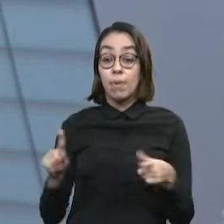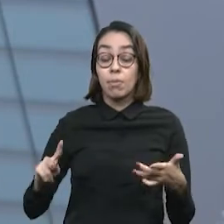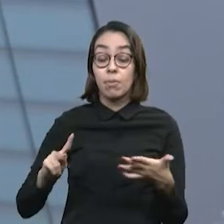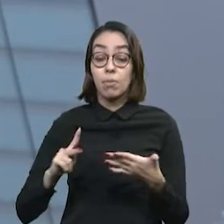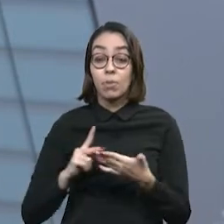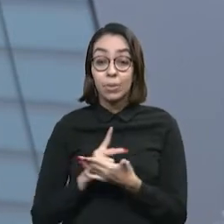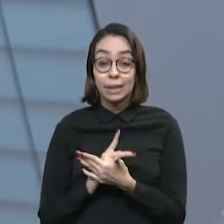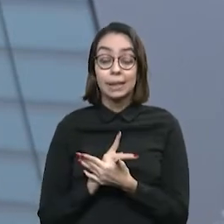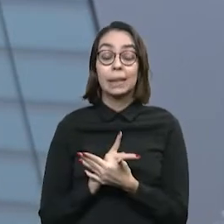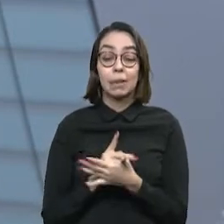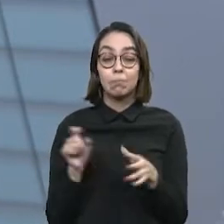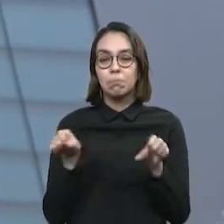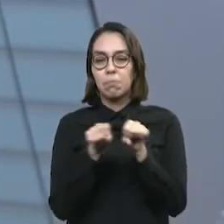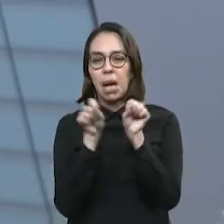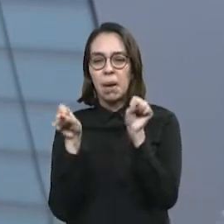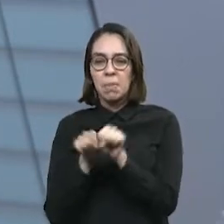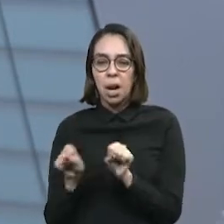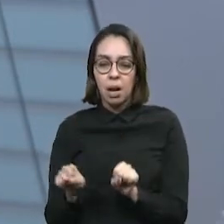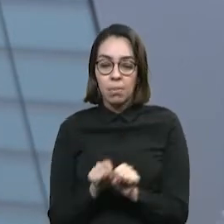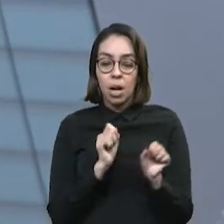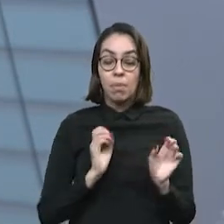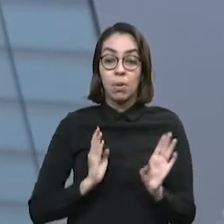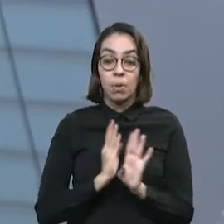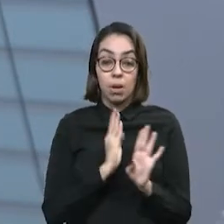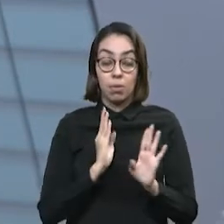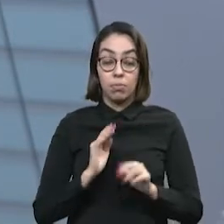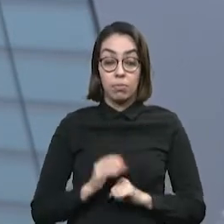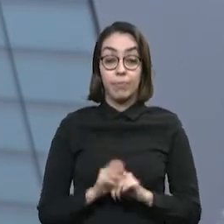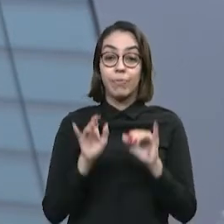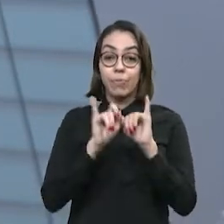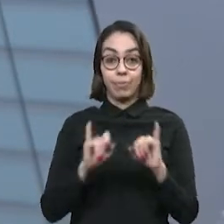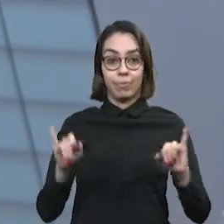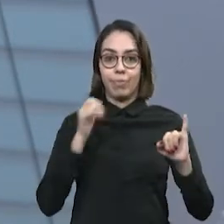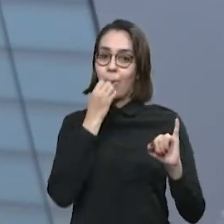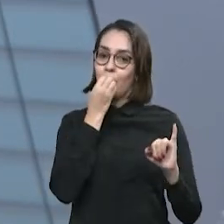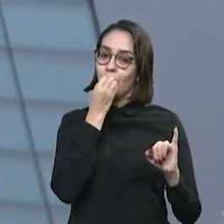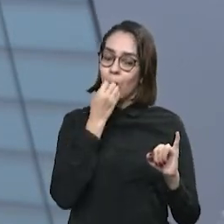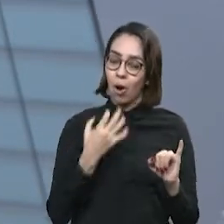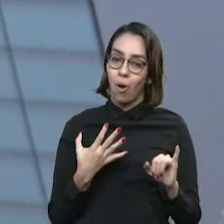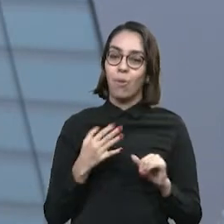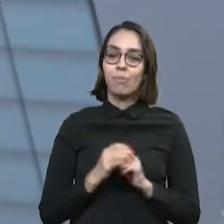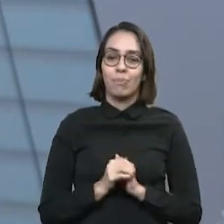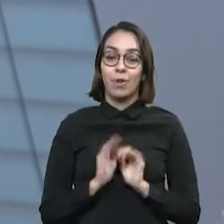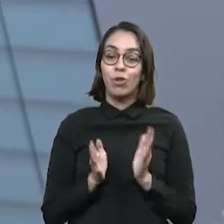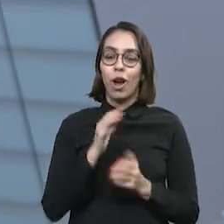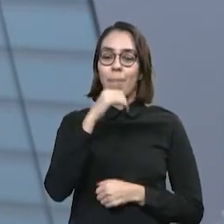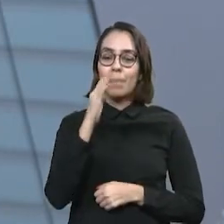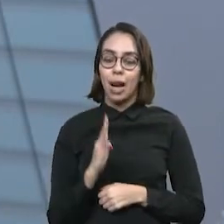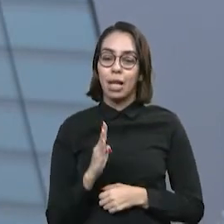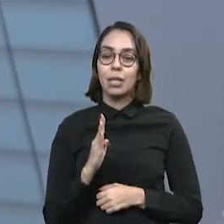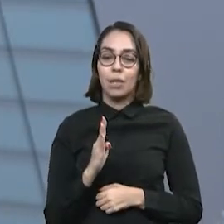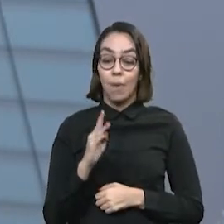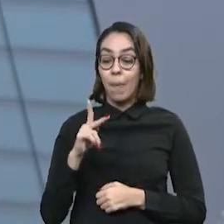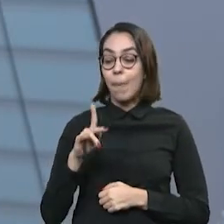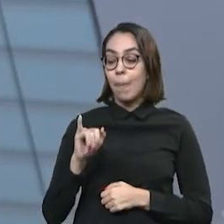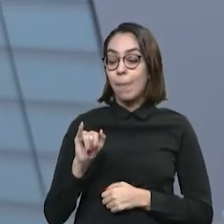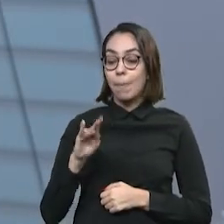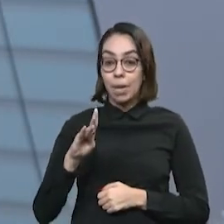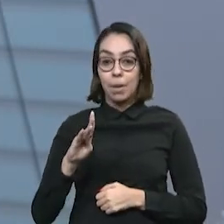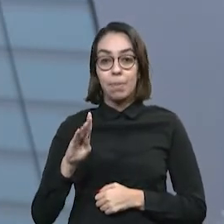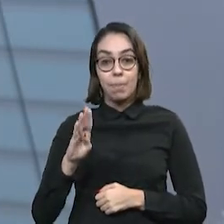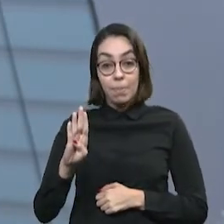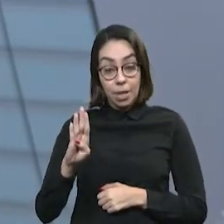impactos. A boa notícia é que o Brasil já está apresentando o crescimento do PIB. Isso é